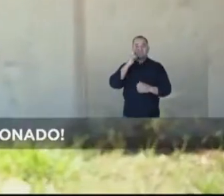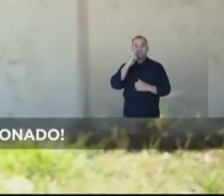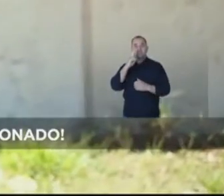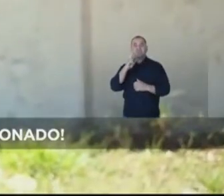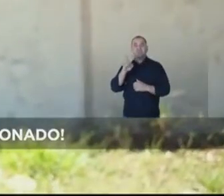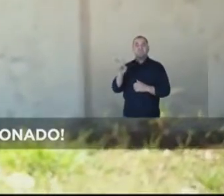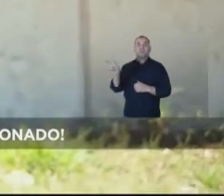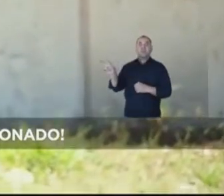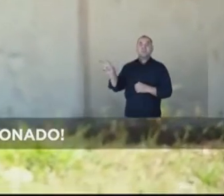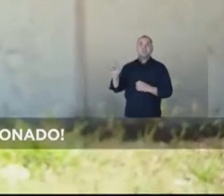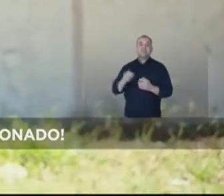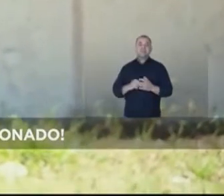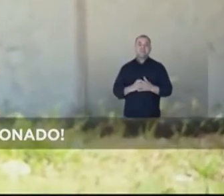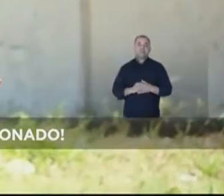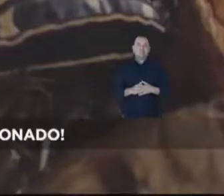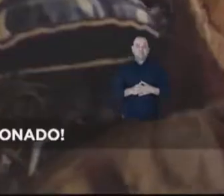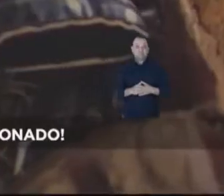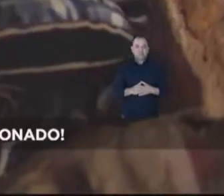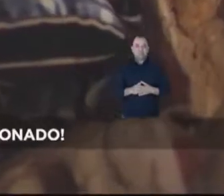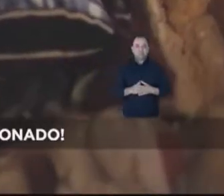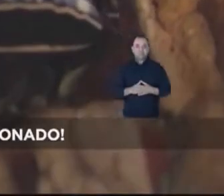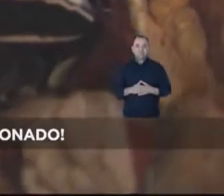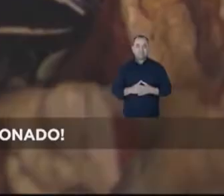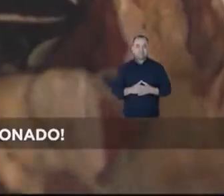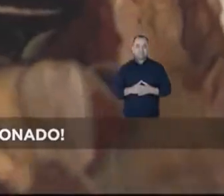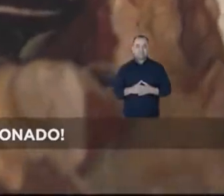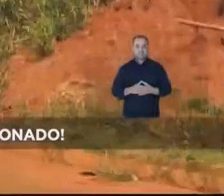Olha a situação do estádio do Sumaré, abandonado.